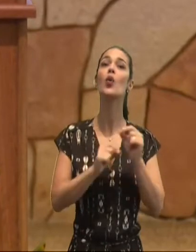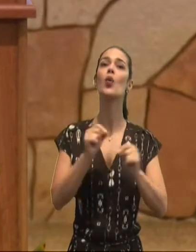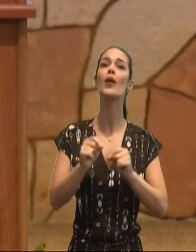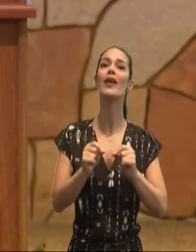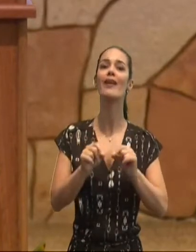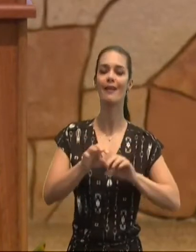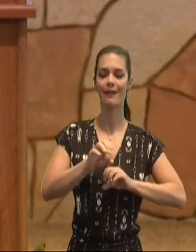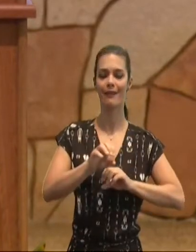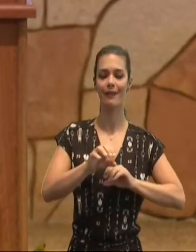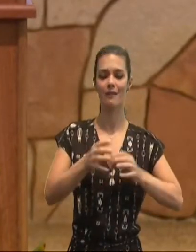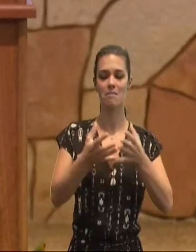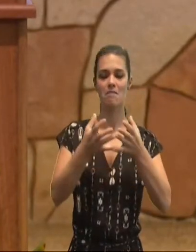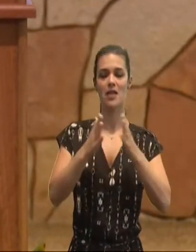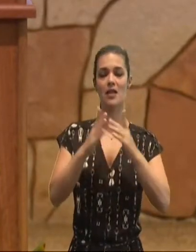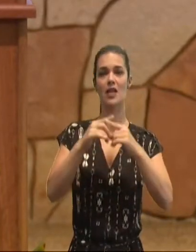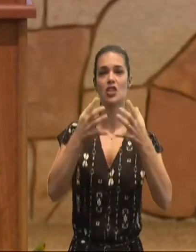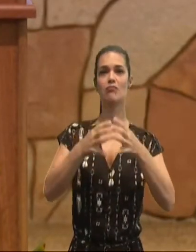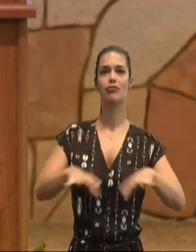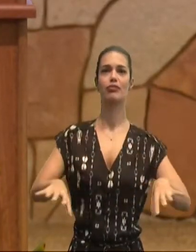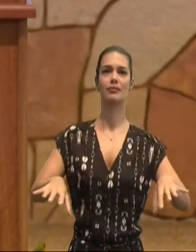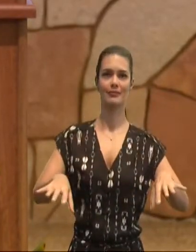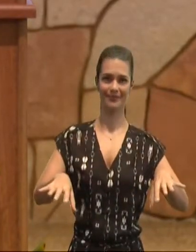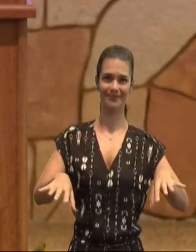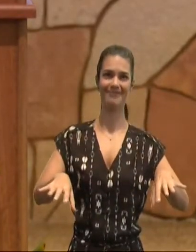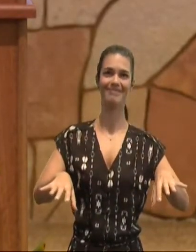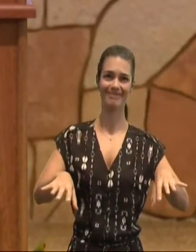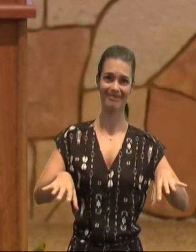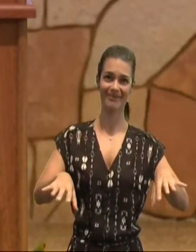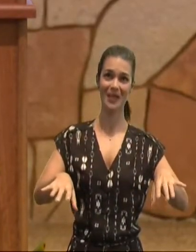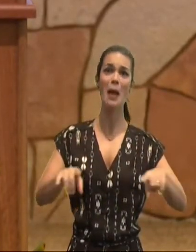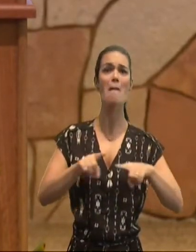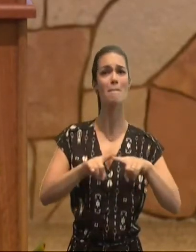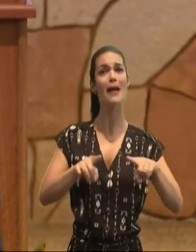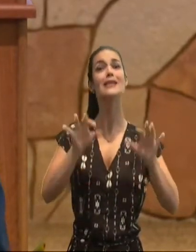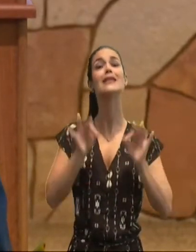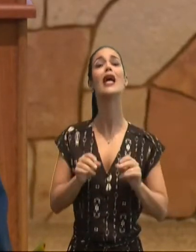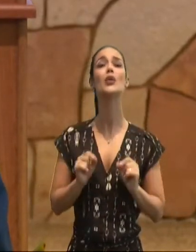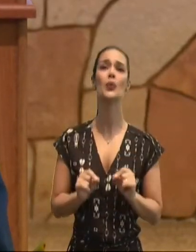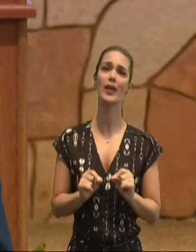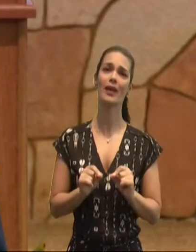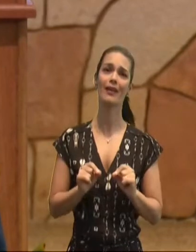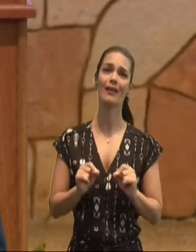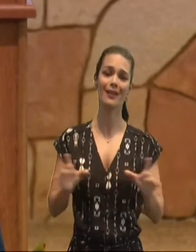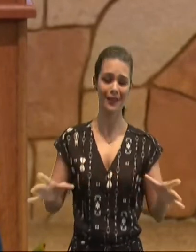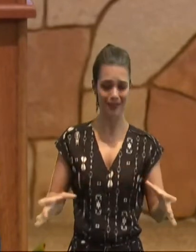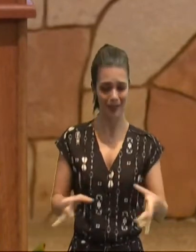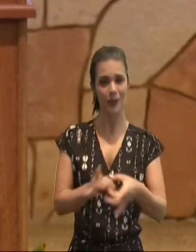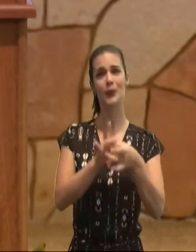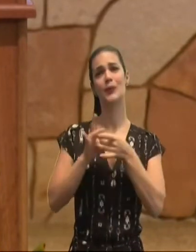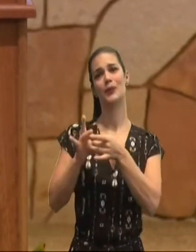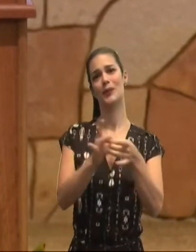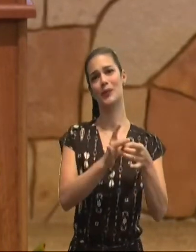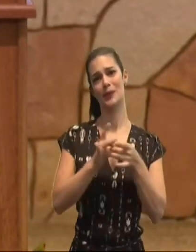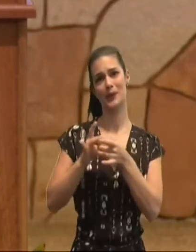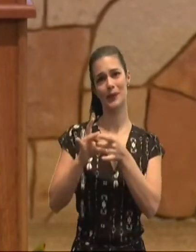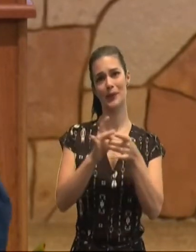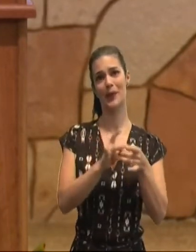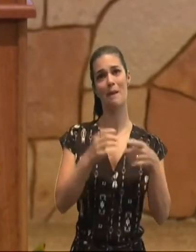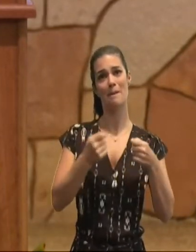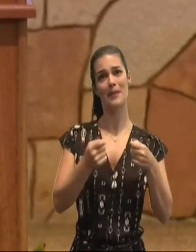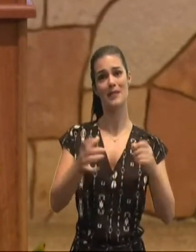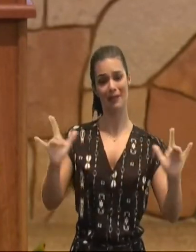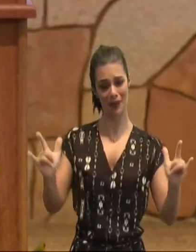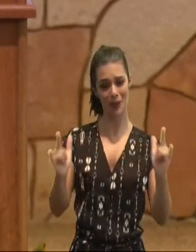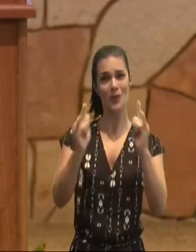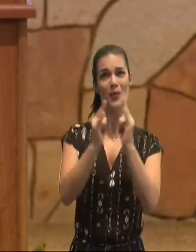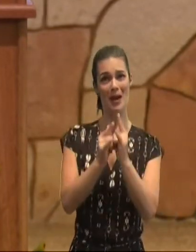divisão, e esses irmãos, deviam estar em comum acordo, e deviam buscar o amor, uns pelos outros, para que